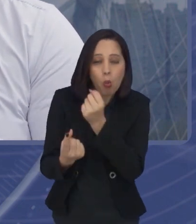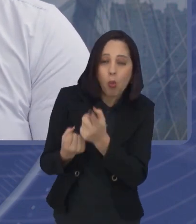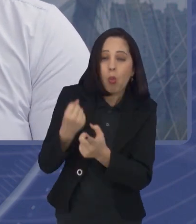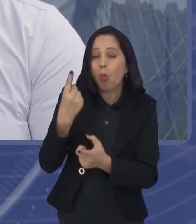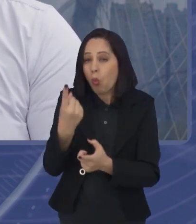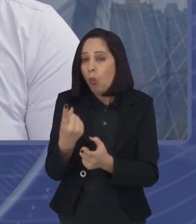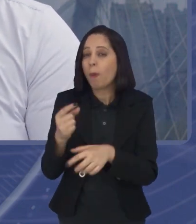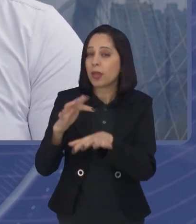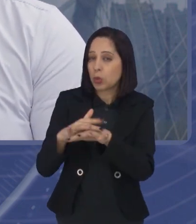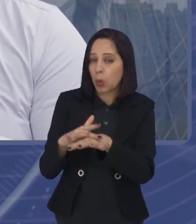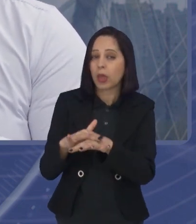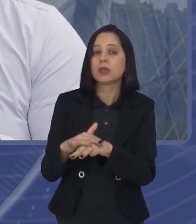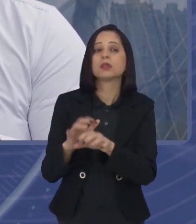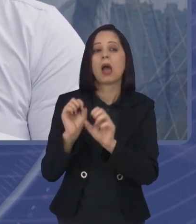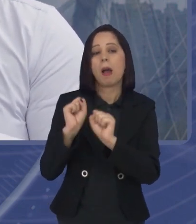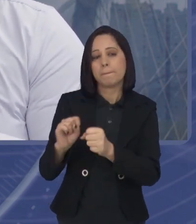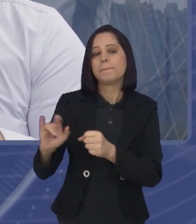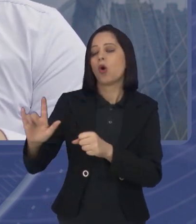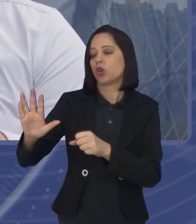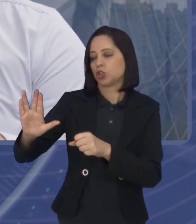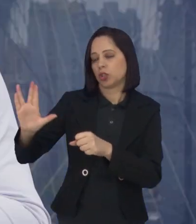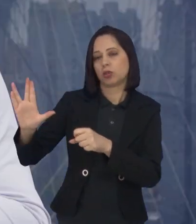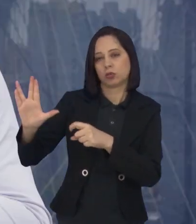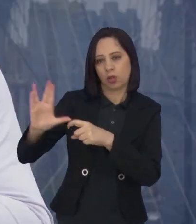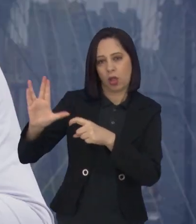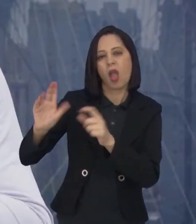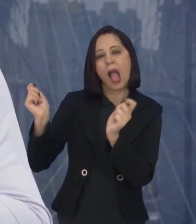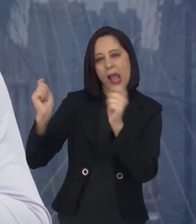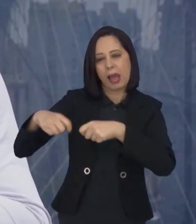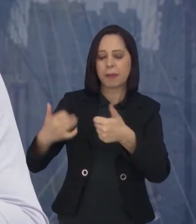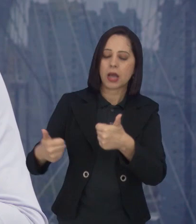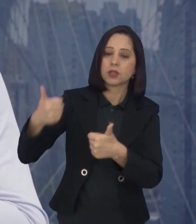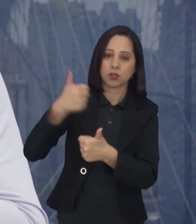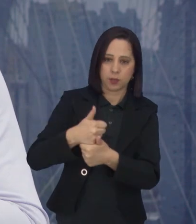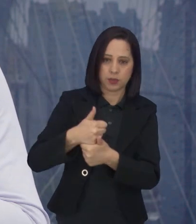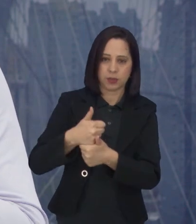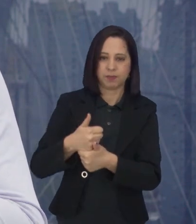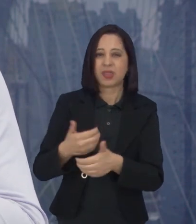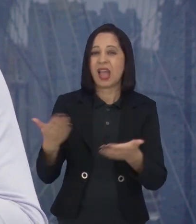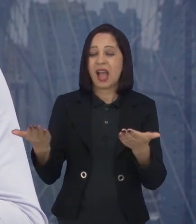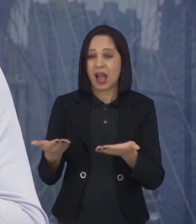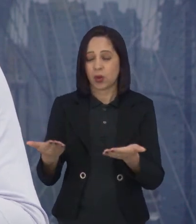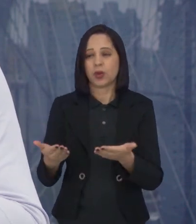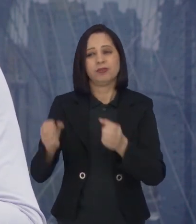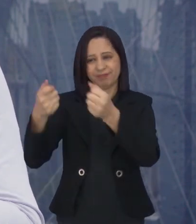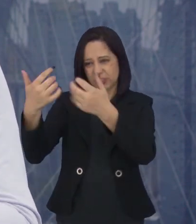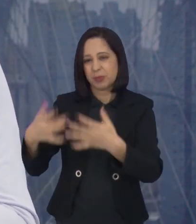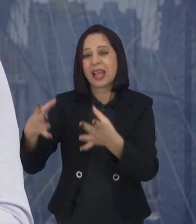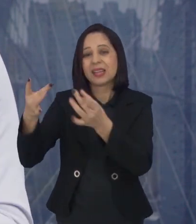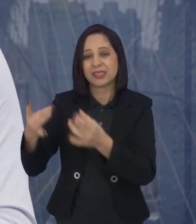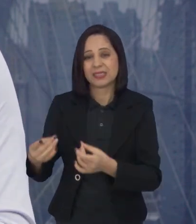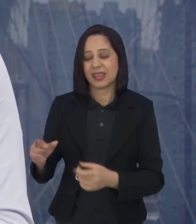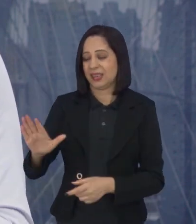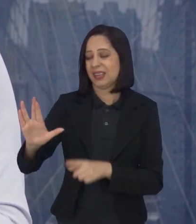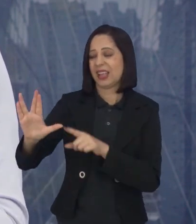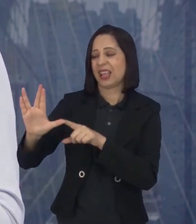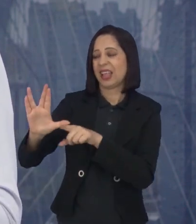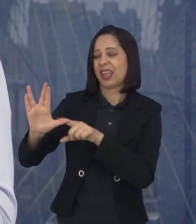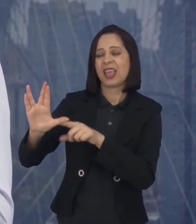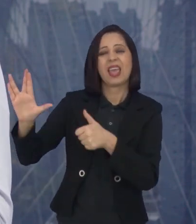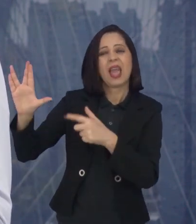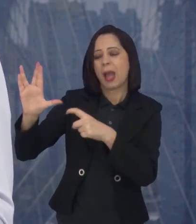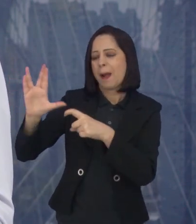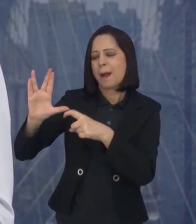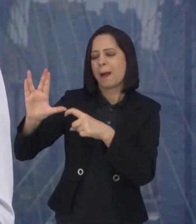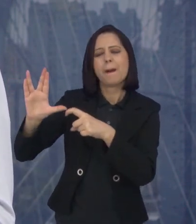substituem sim, tá? Só pra vocês entenderem, pra gente quebrar e demistificar um pouco o cannabis. O é o cannabis medicinal? Por que se